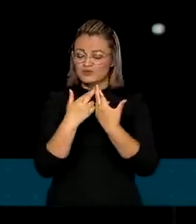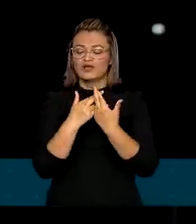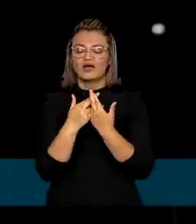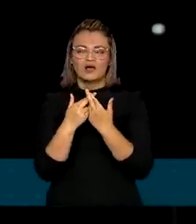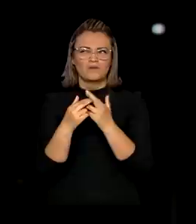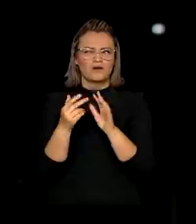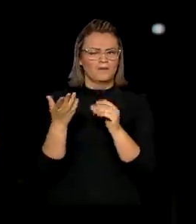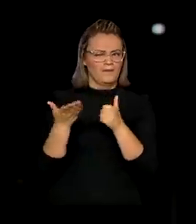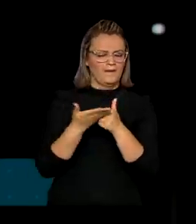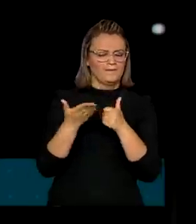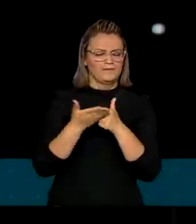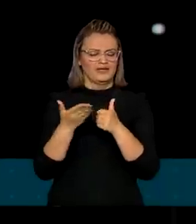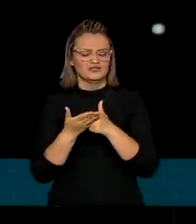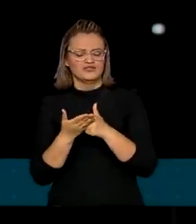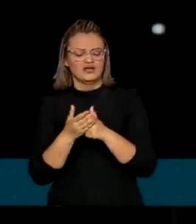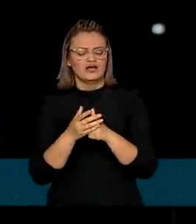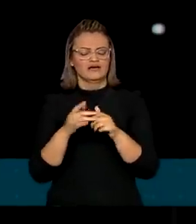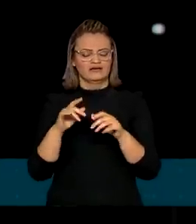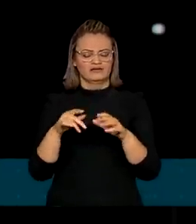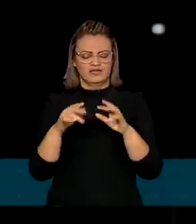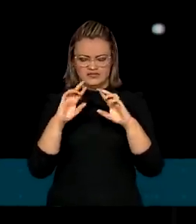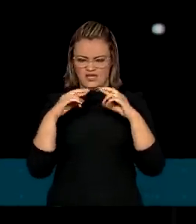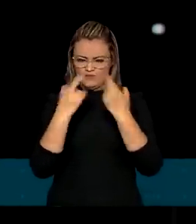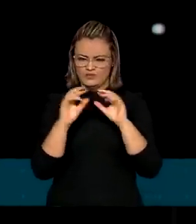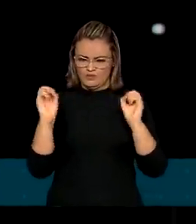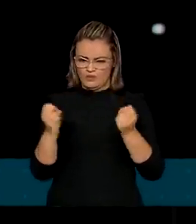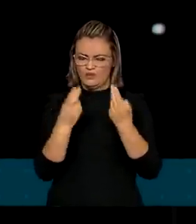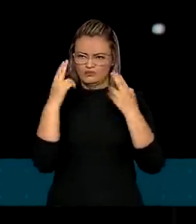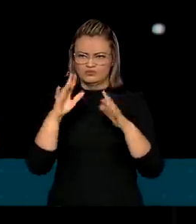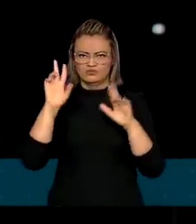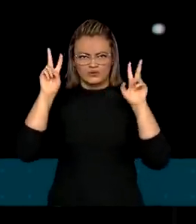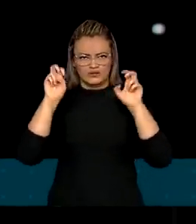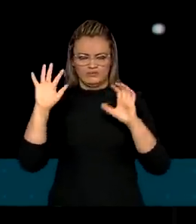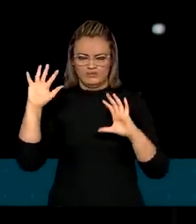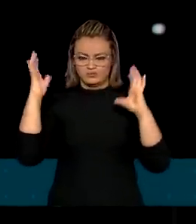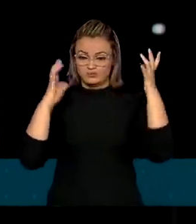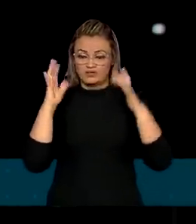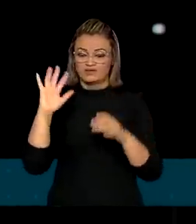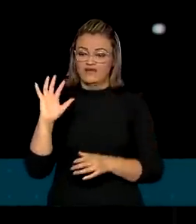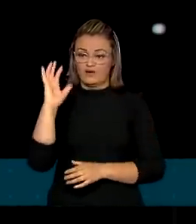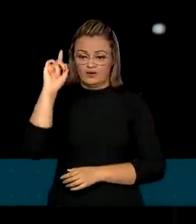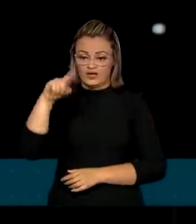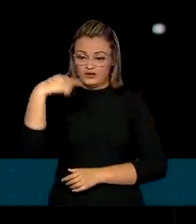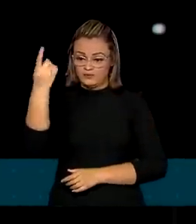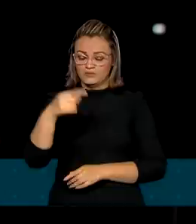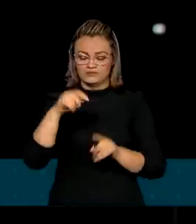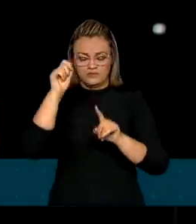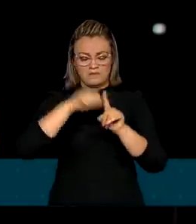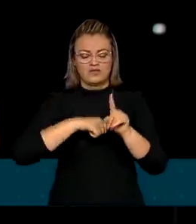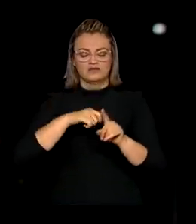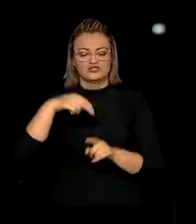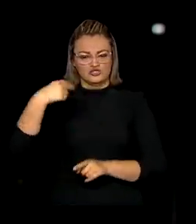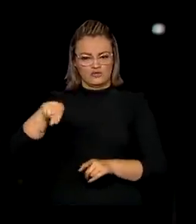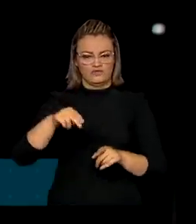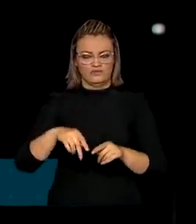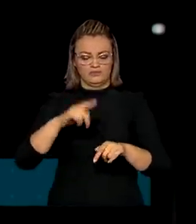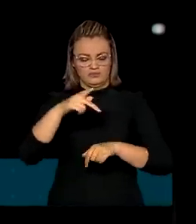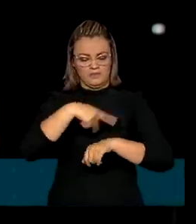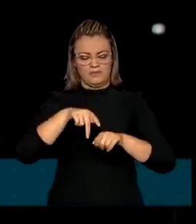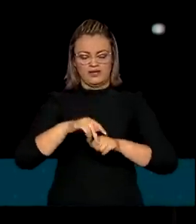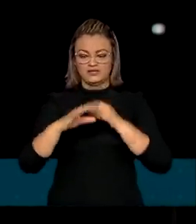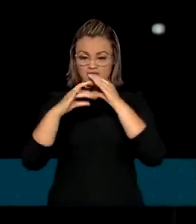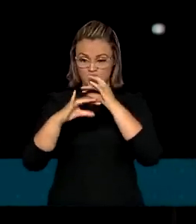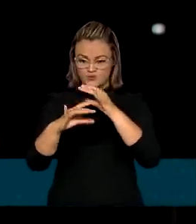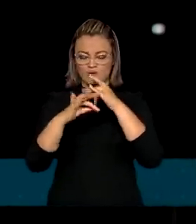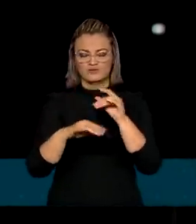da COP26, Conferência das Nações Unidas sobre Mudança do Clima, que vai ocorrer em novembro na Escócia. Em seu discurso, o